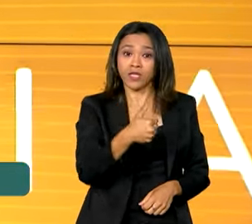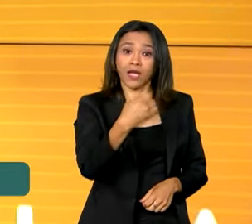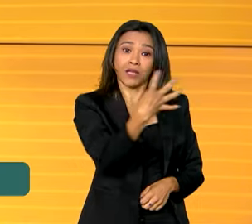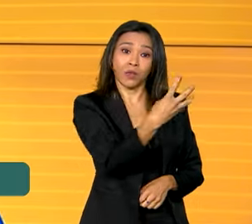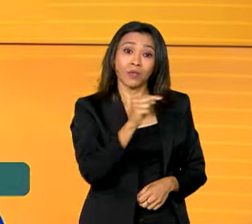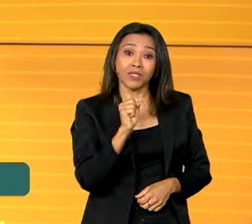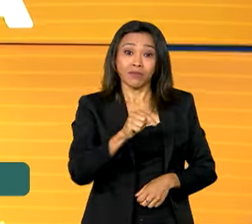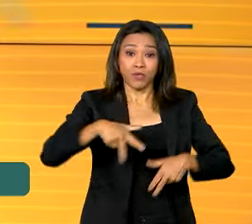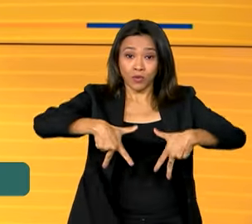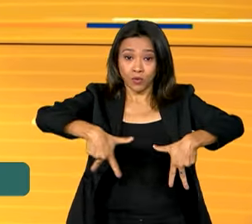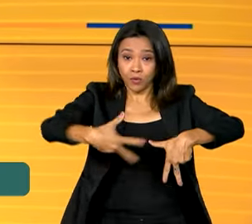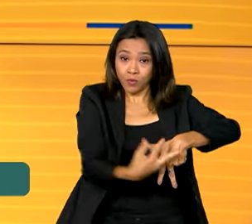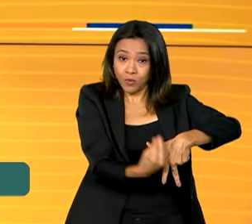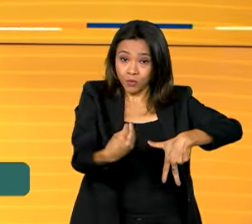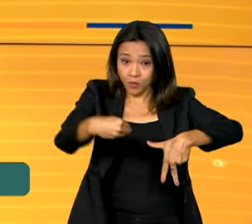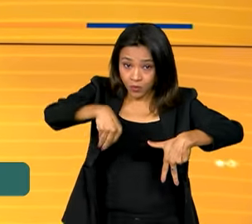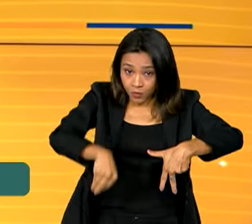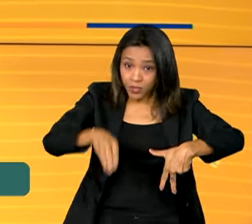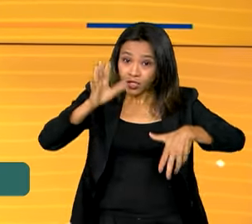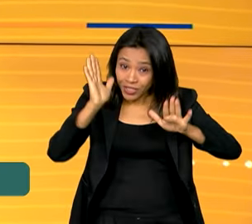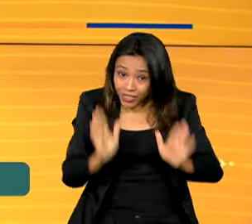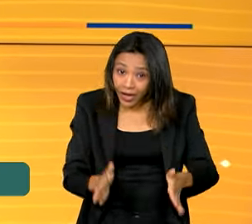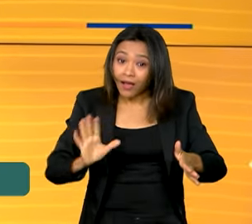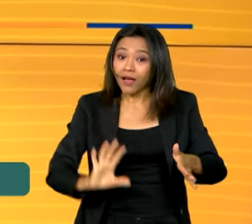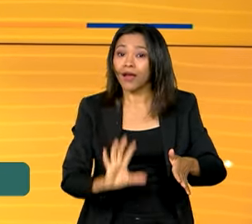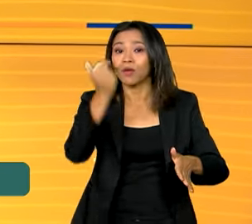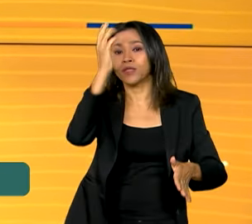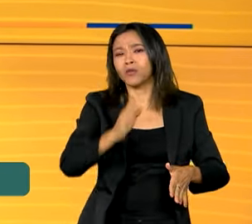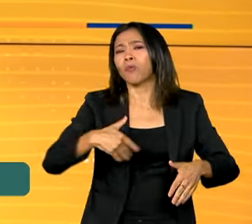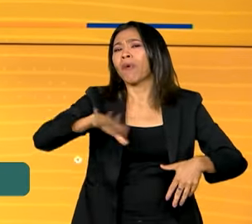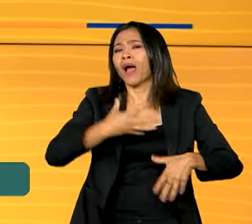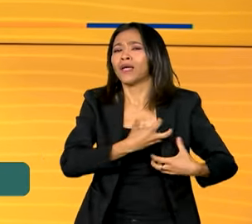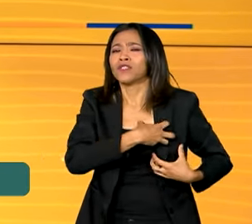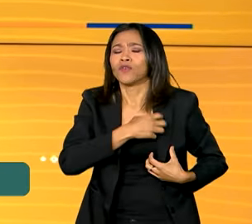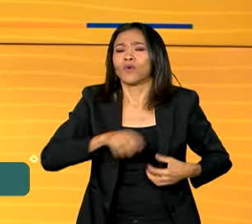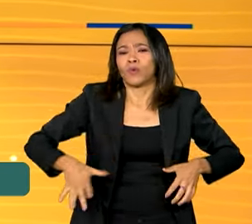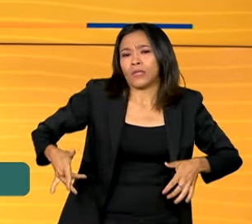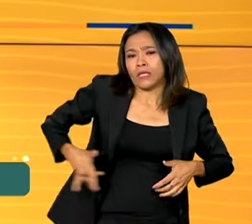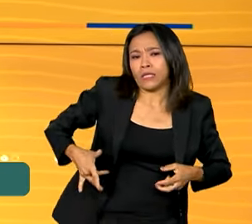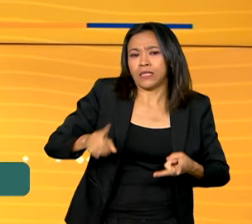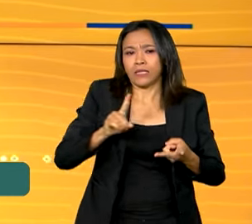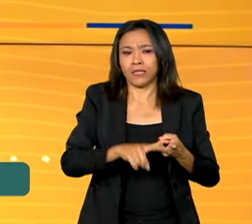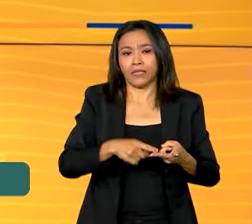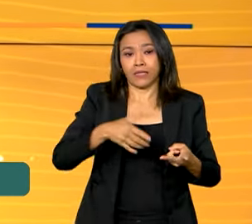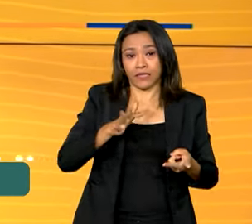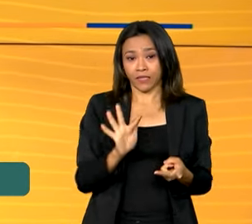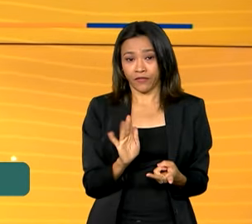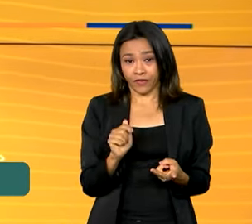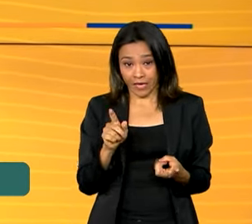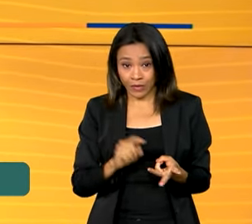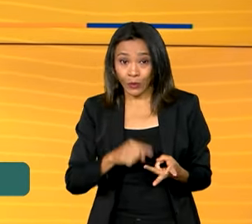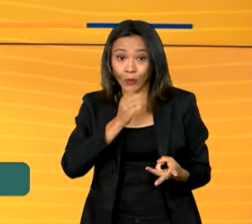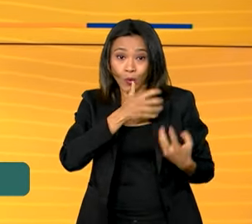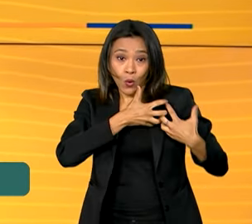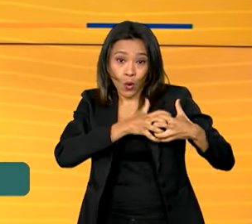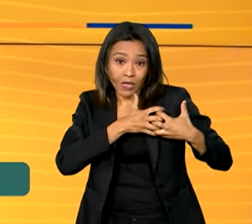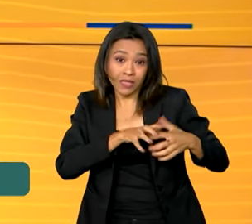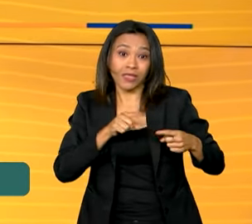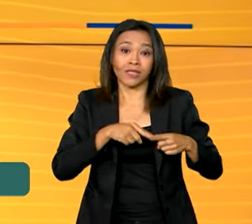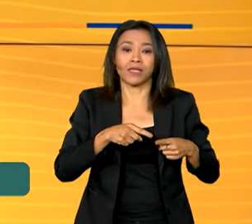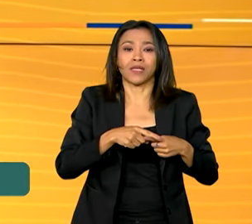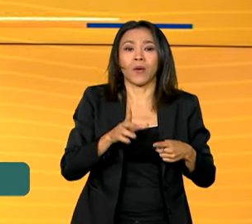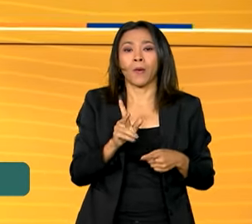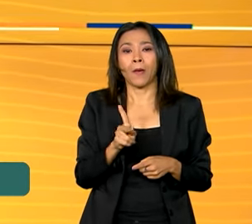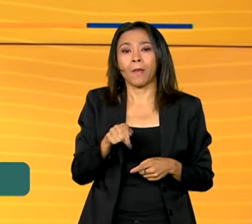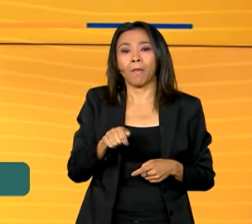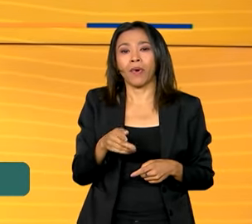transplantes foram realizados em todo o país. Os órgãos mais doados foram rins, fígado, coração, pâncreas e pulmão, além